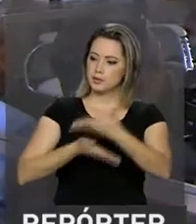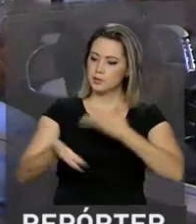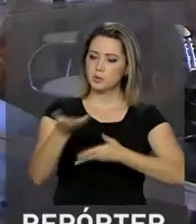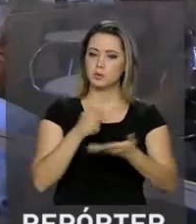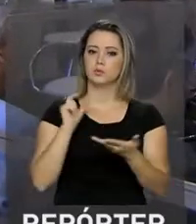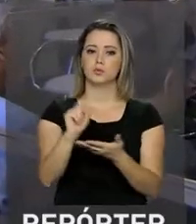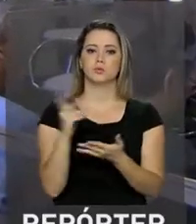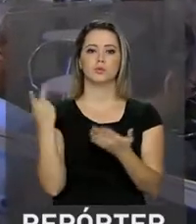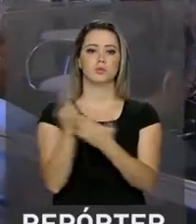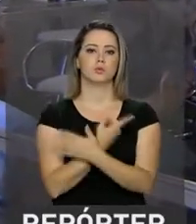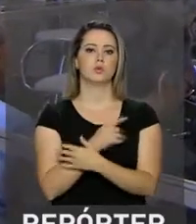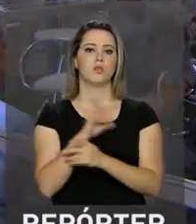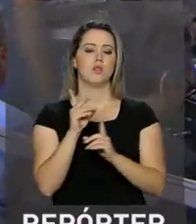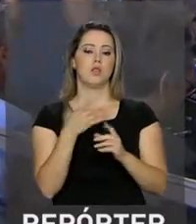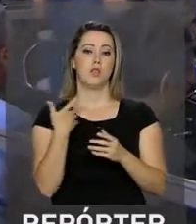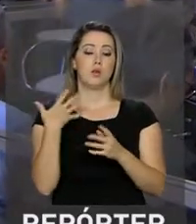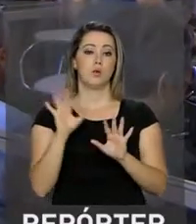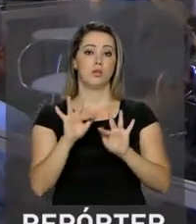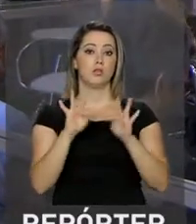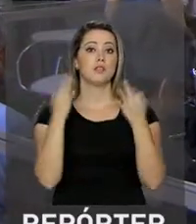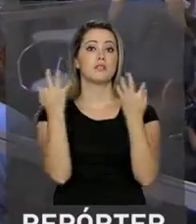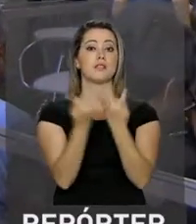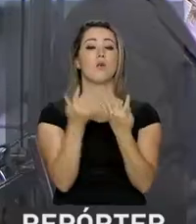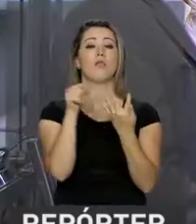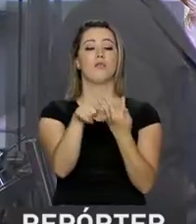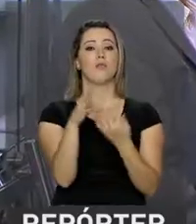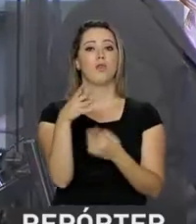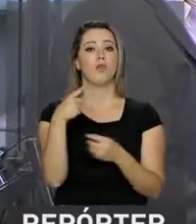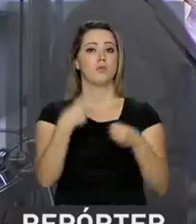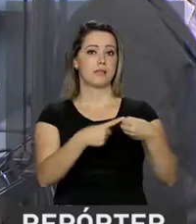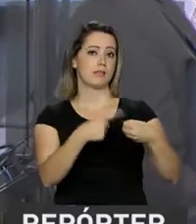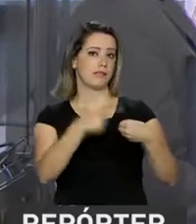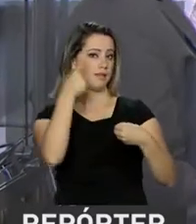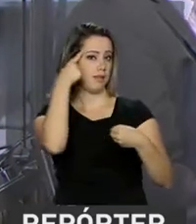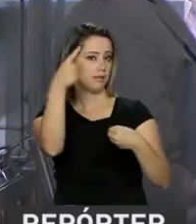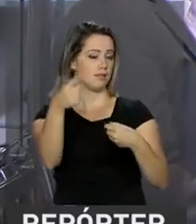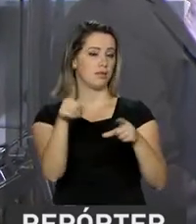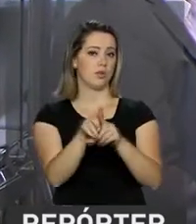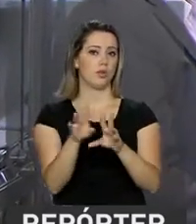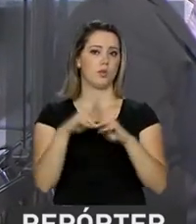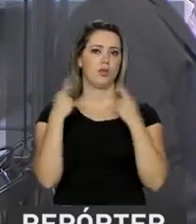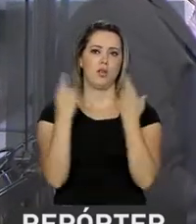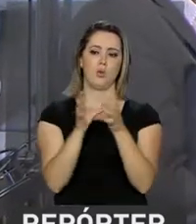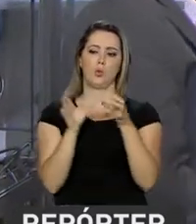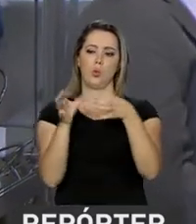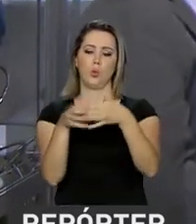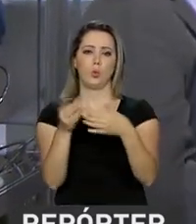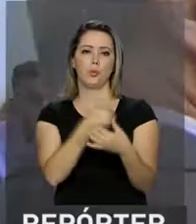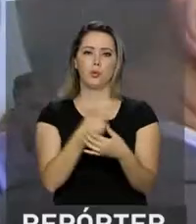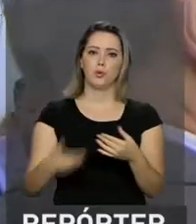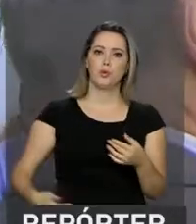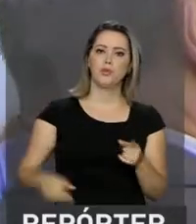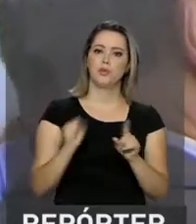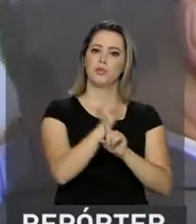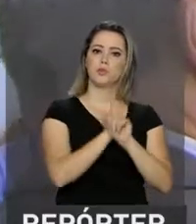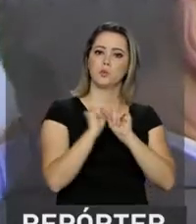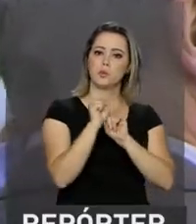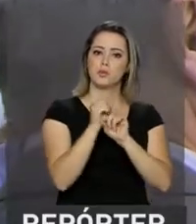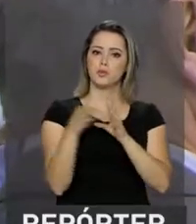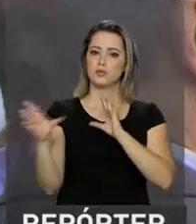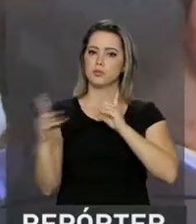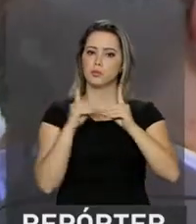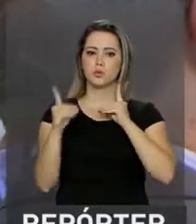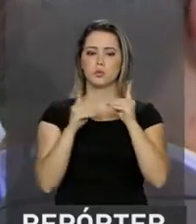local foi realizado o Fórum Cidades Inteligentes, que reuniu representantes do governo e sociedade civil para